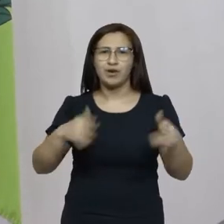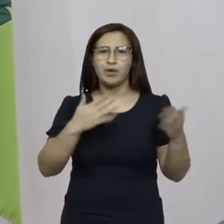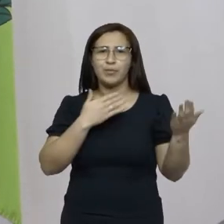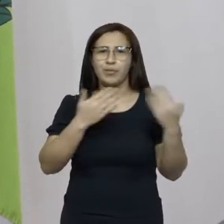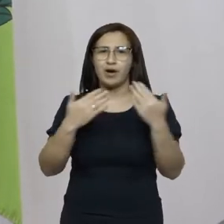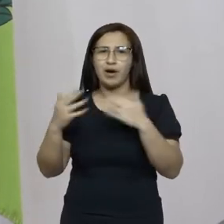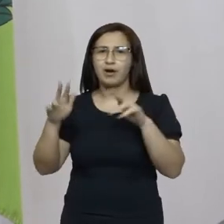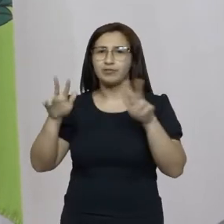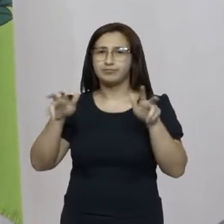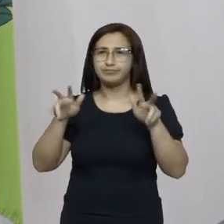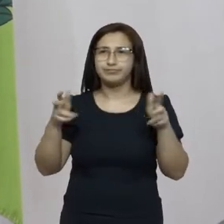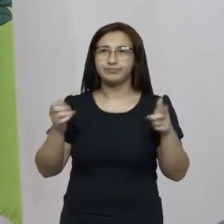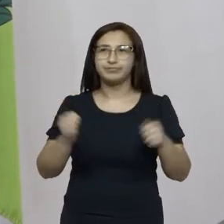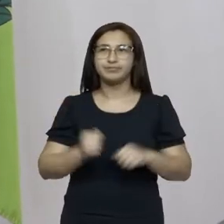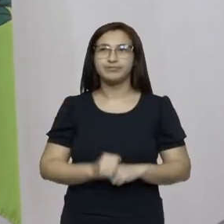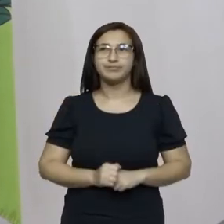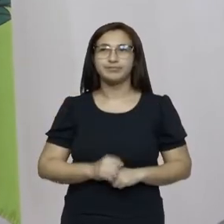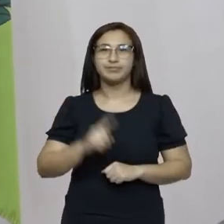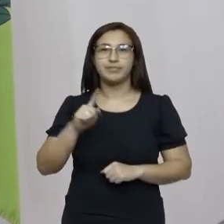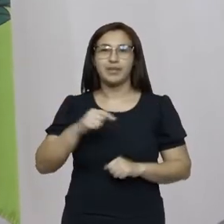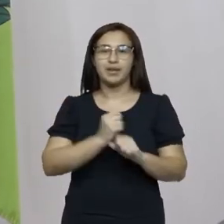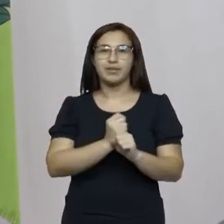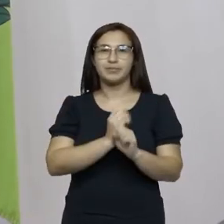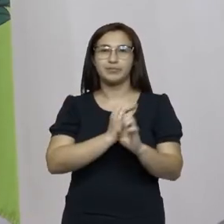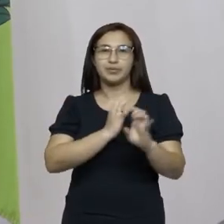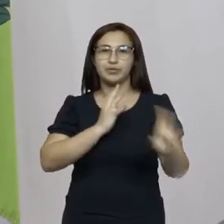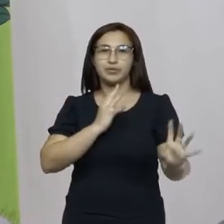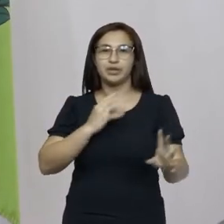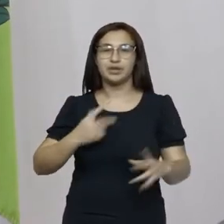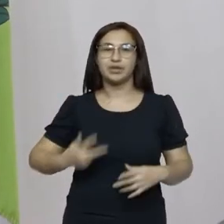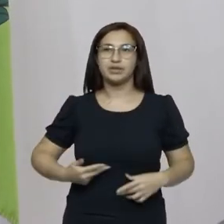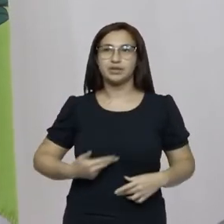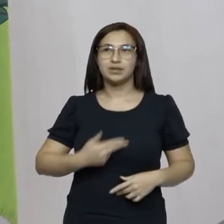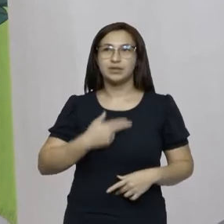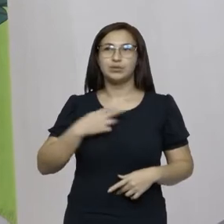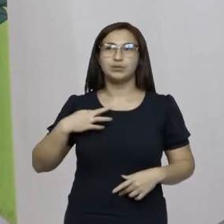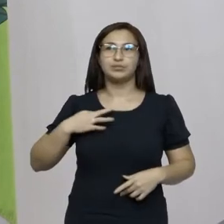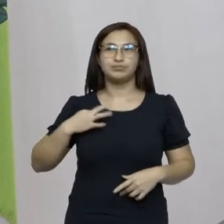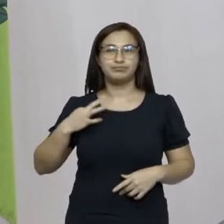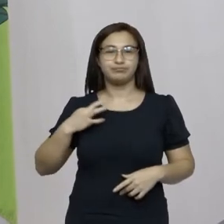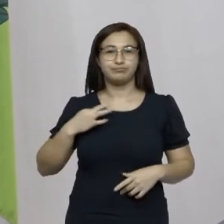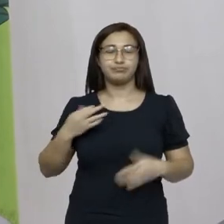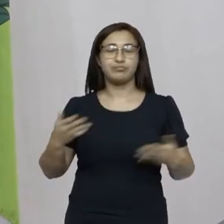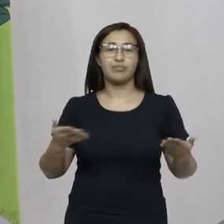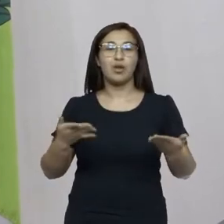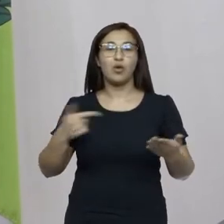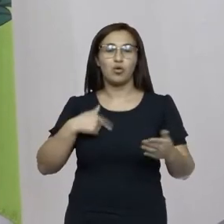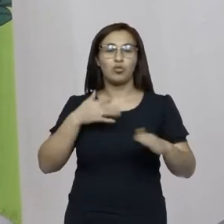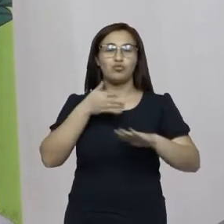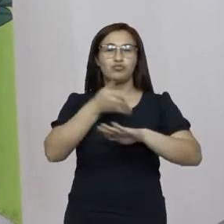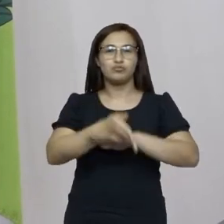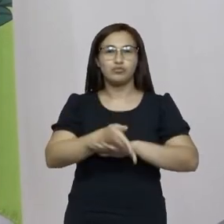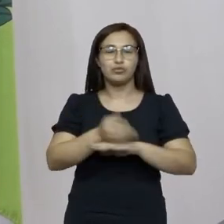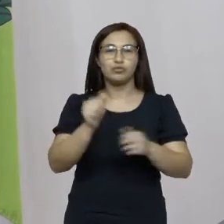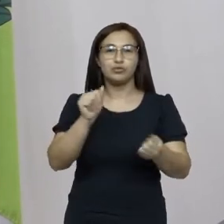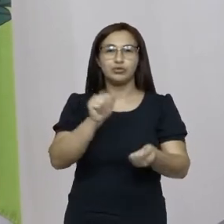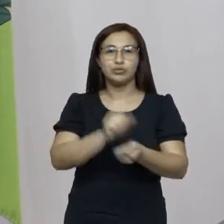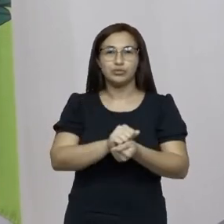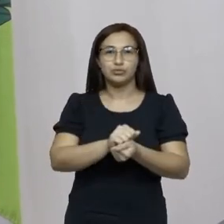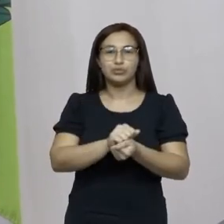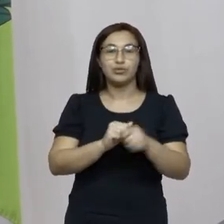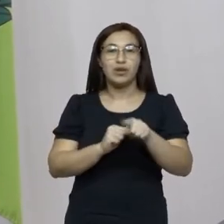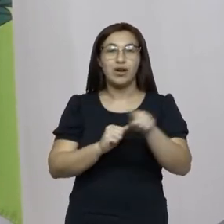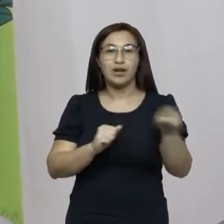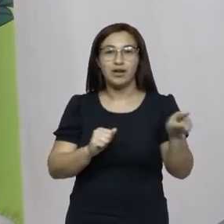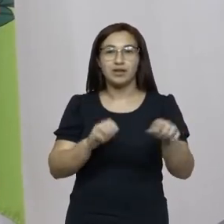deputados que é a questão das filas das cirurgias eletivas agora há pouco mesmo eu estive com um dirigente de um